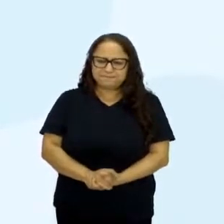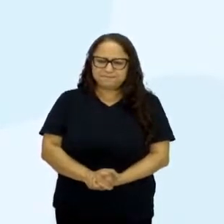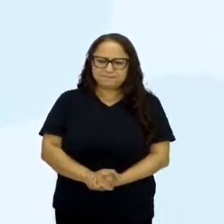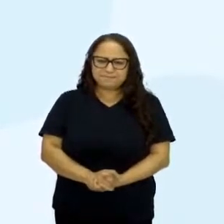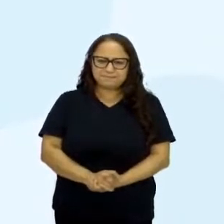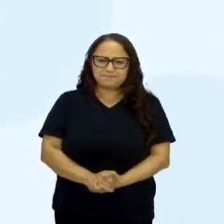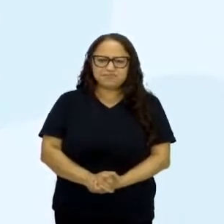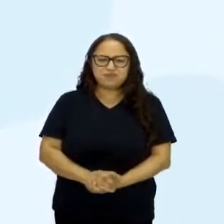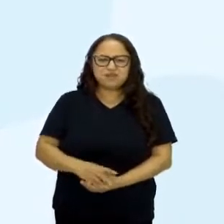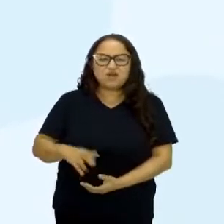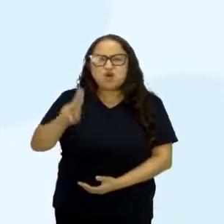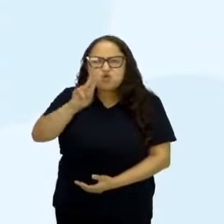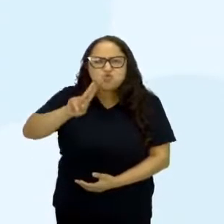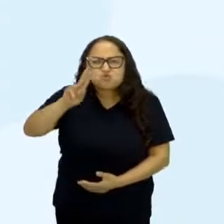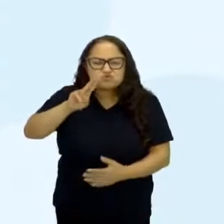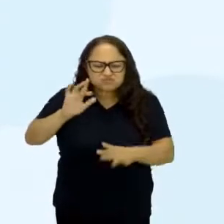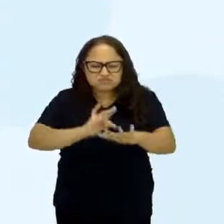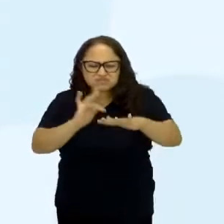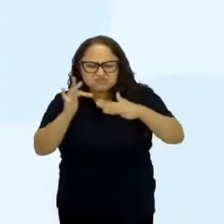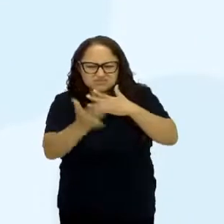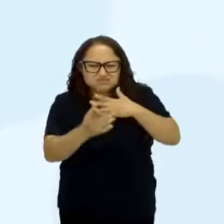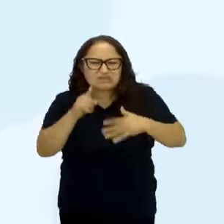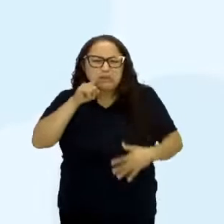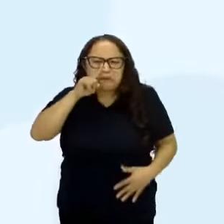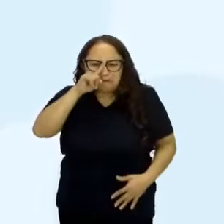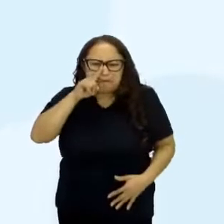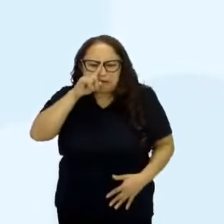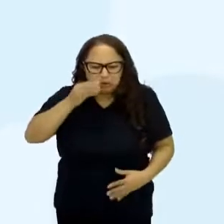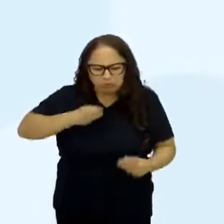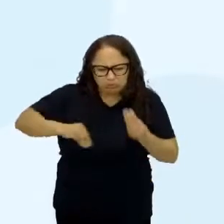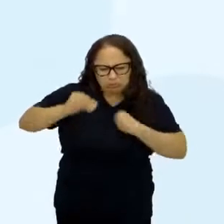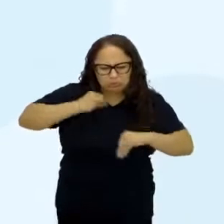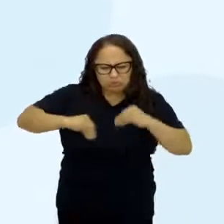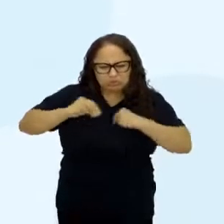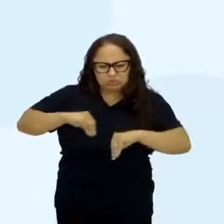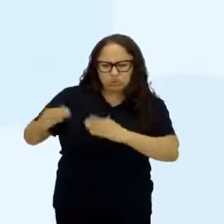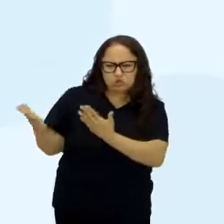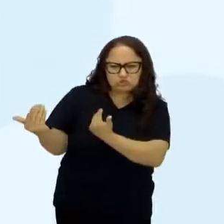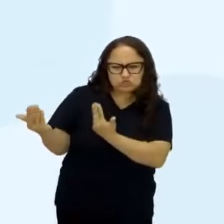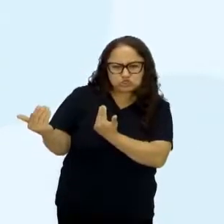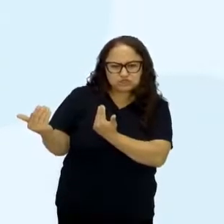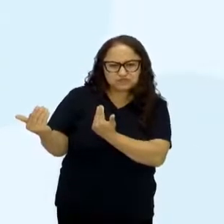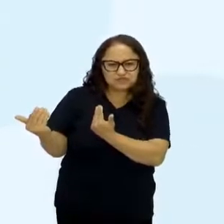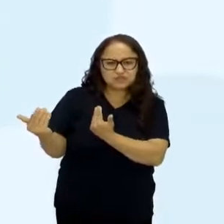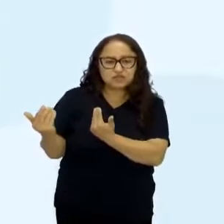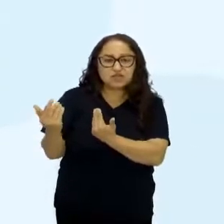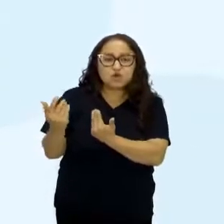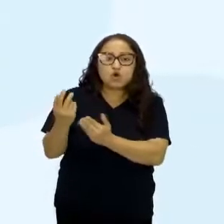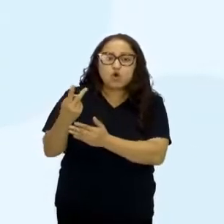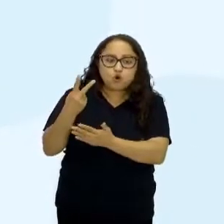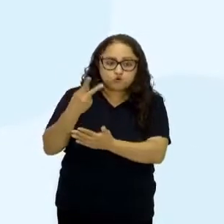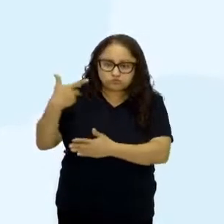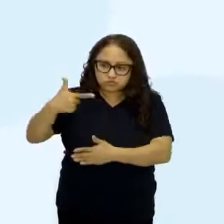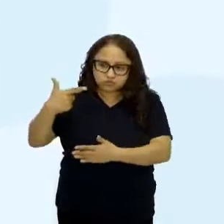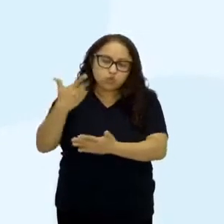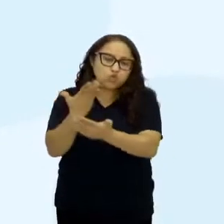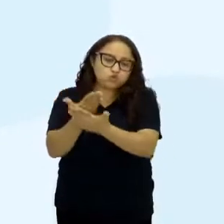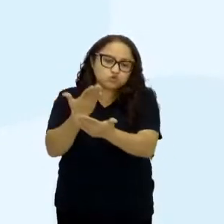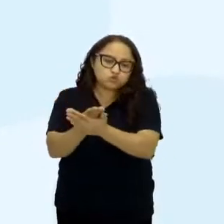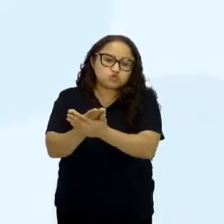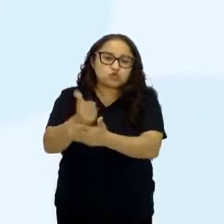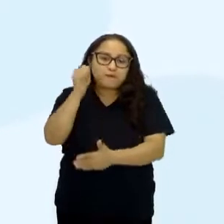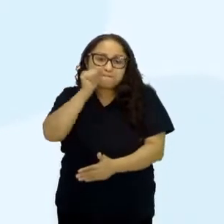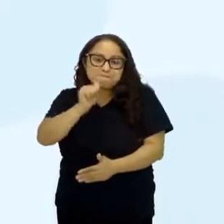Mau uso de redes sociais agrava sinais depressivos nos jovens. Segundo o estudo, meninas são mais